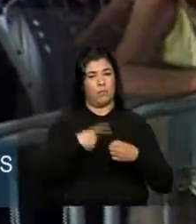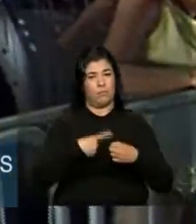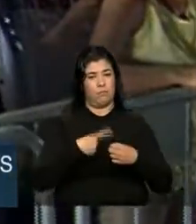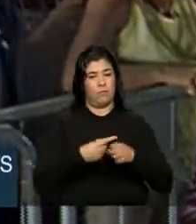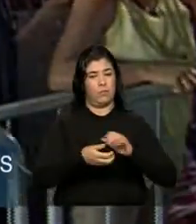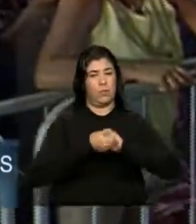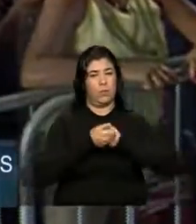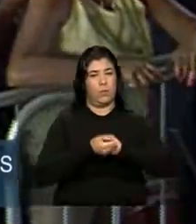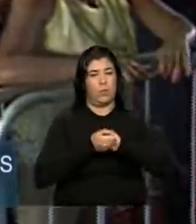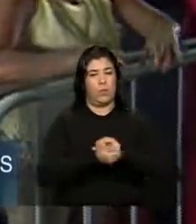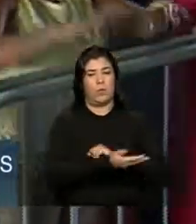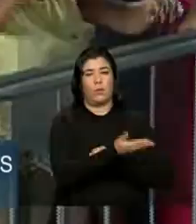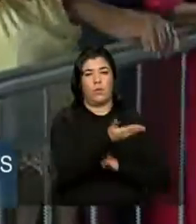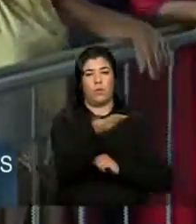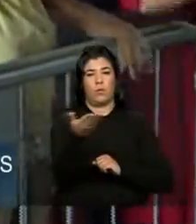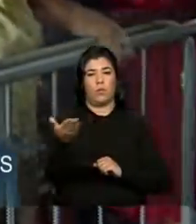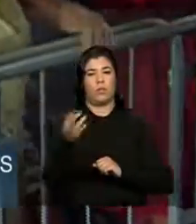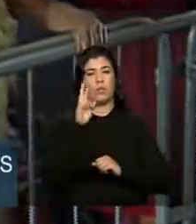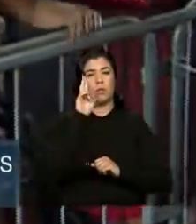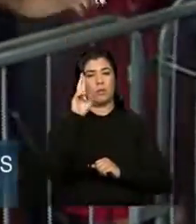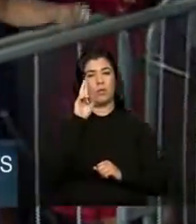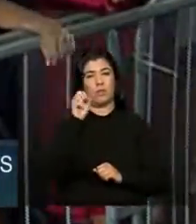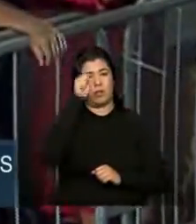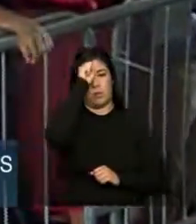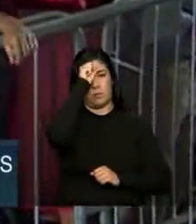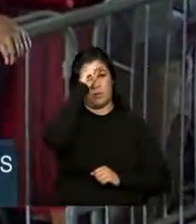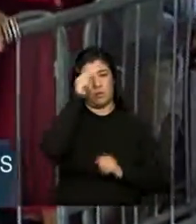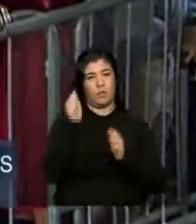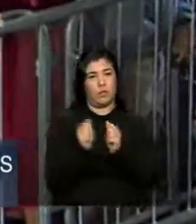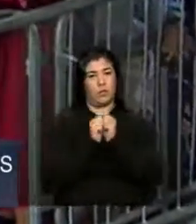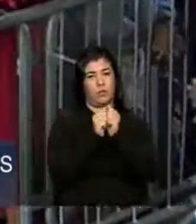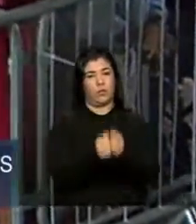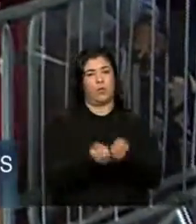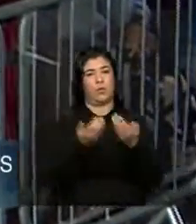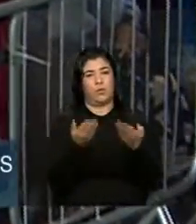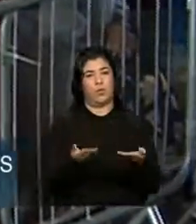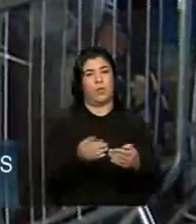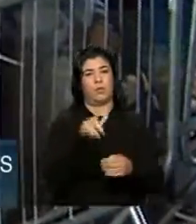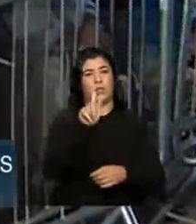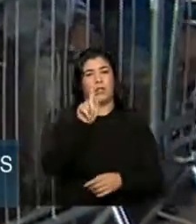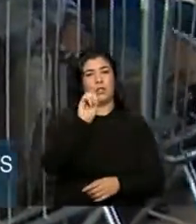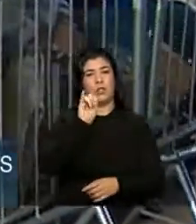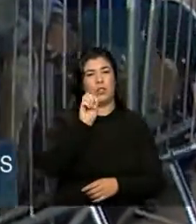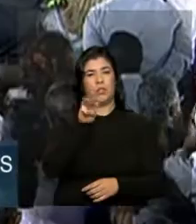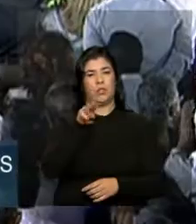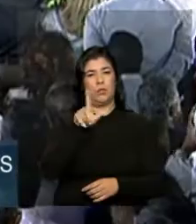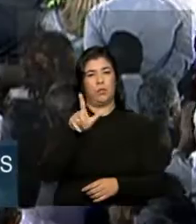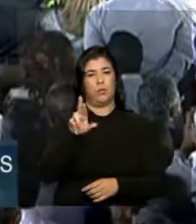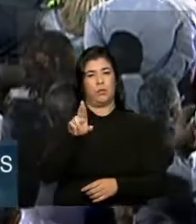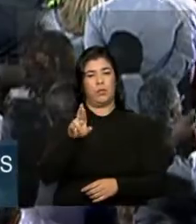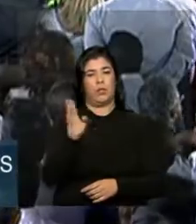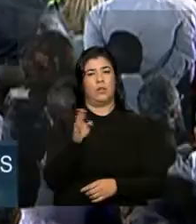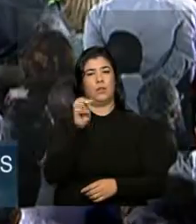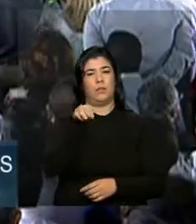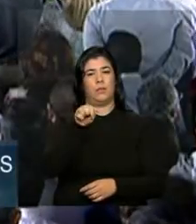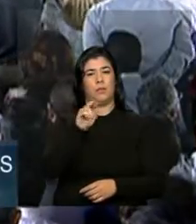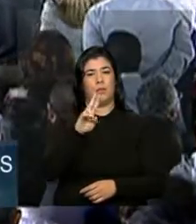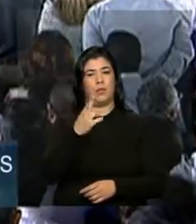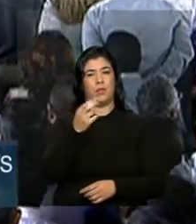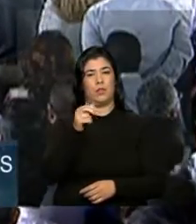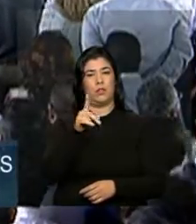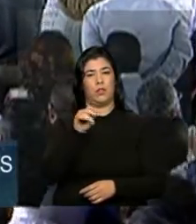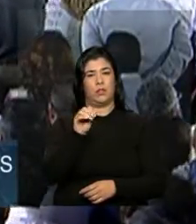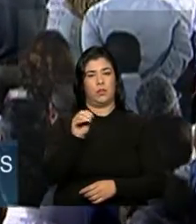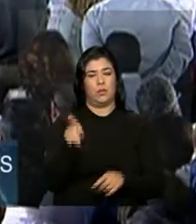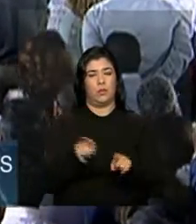eu cumprimento todos os prefeitos aqui presentes, Gilmar Machado. Quero cumprimentar